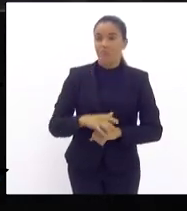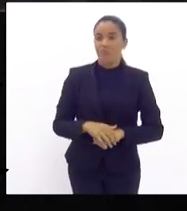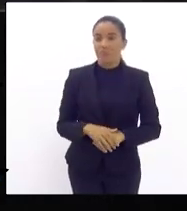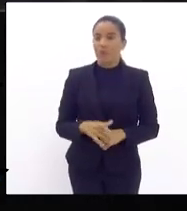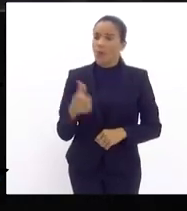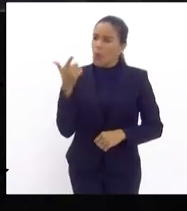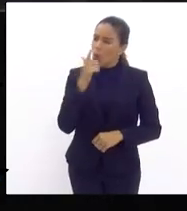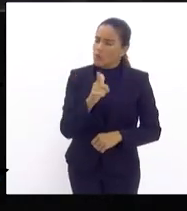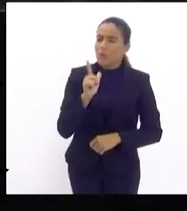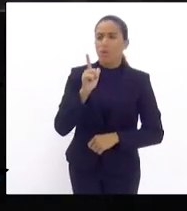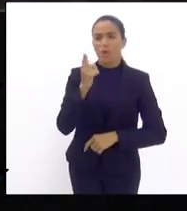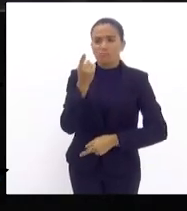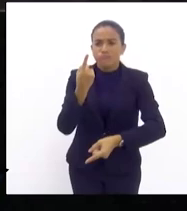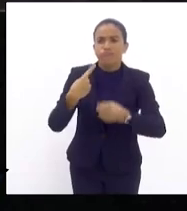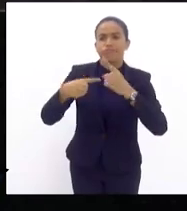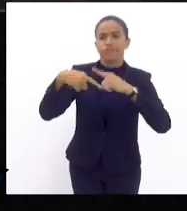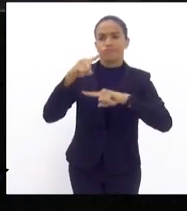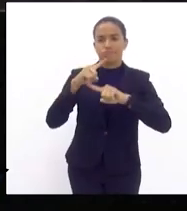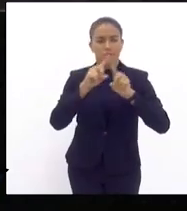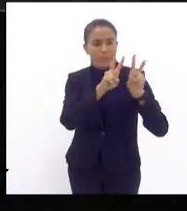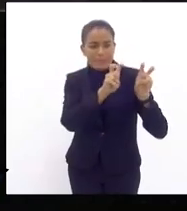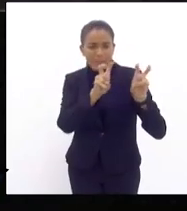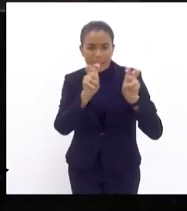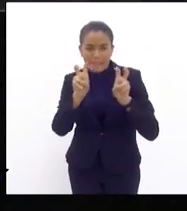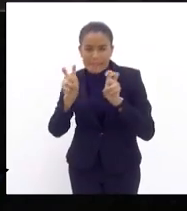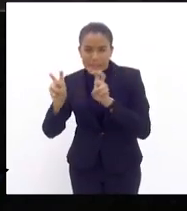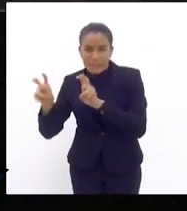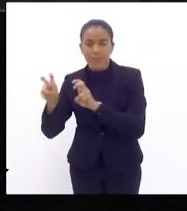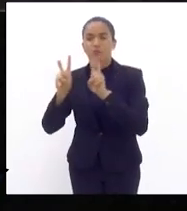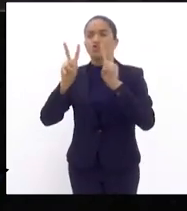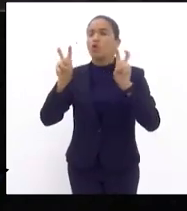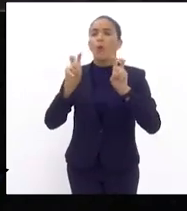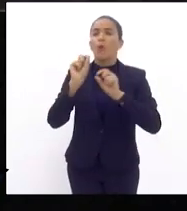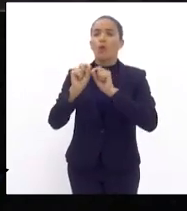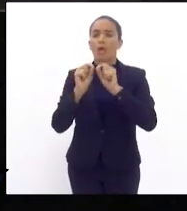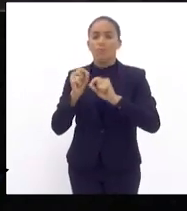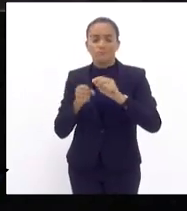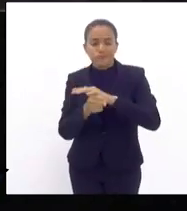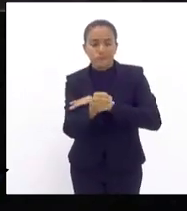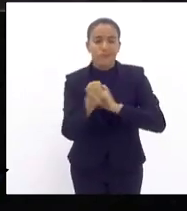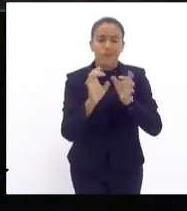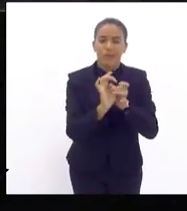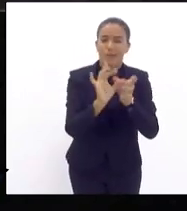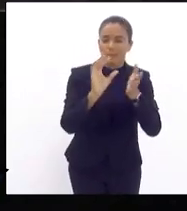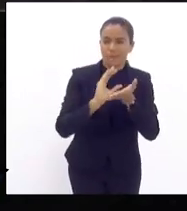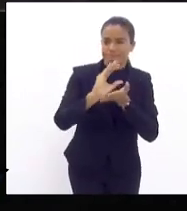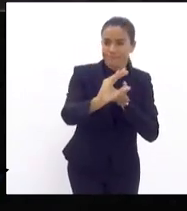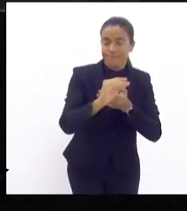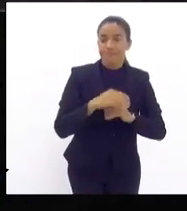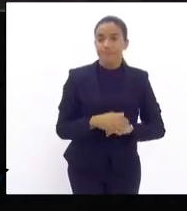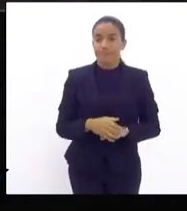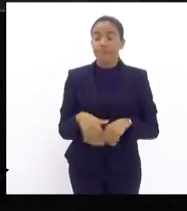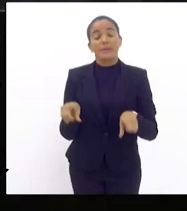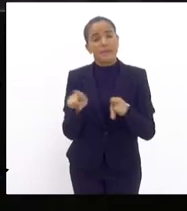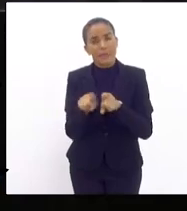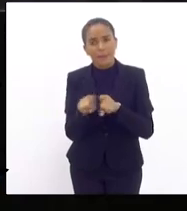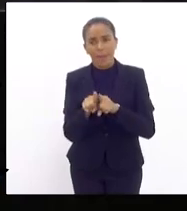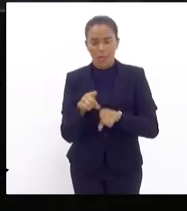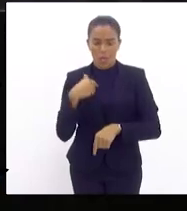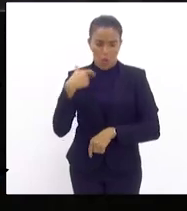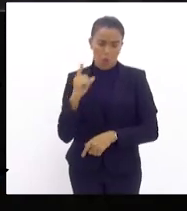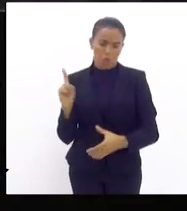conseguimos impulsionar muitas questões que dizem respeito a questão da concessão de serviços de água esgoto hoje sou membro da comissão